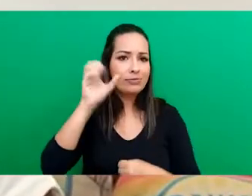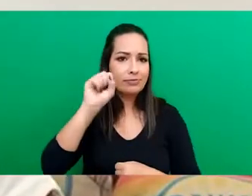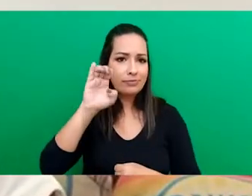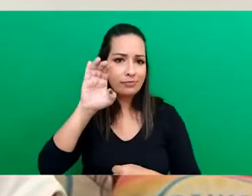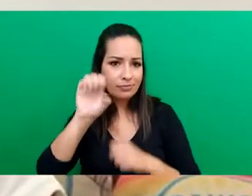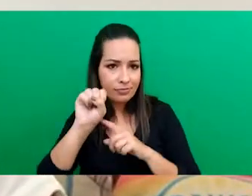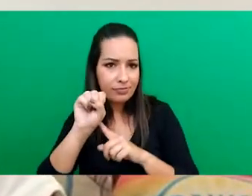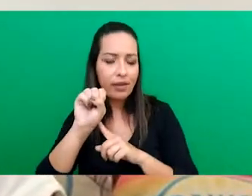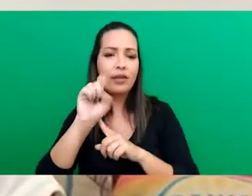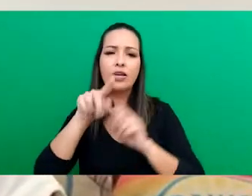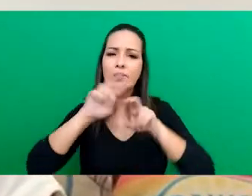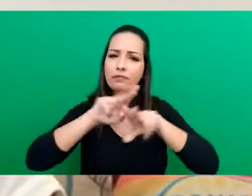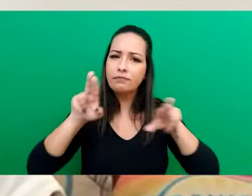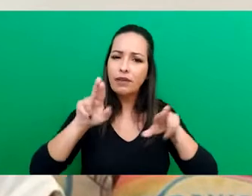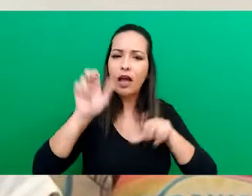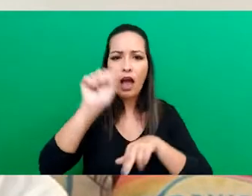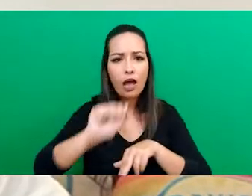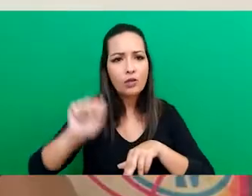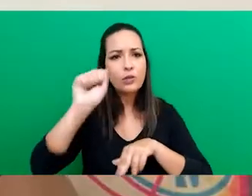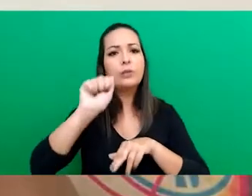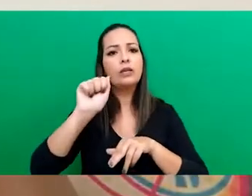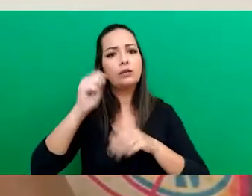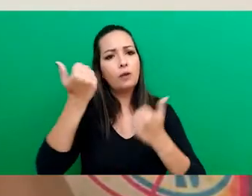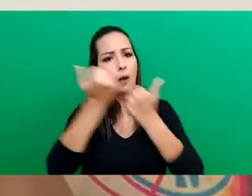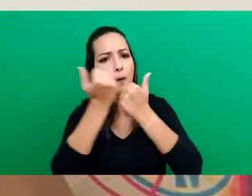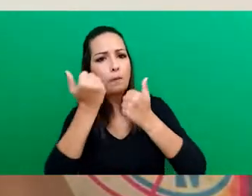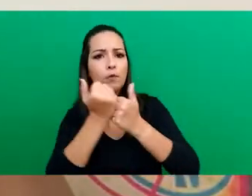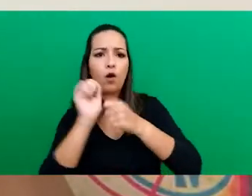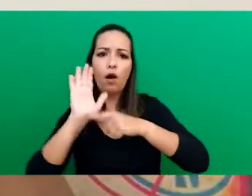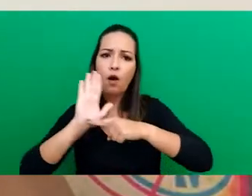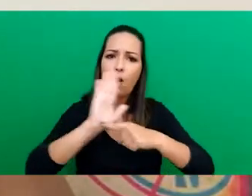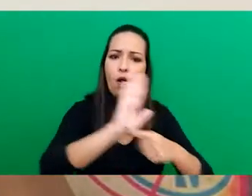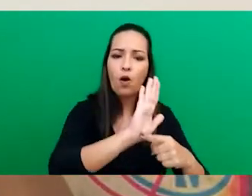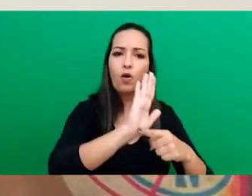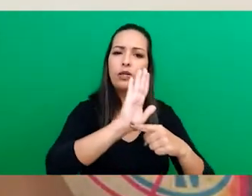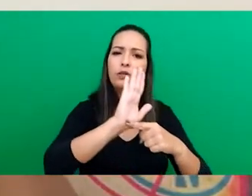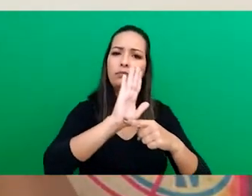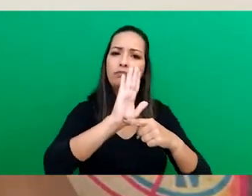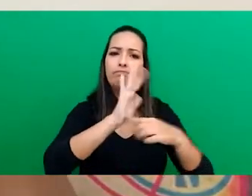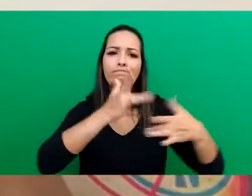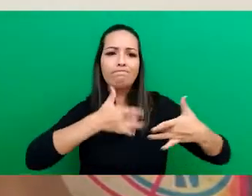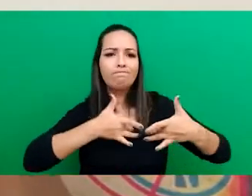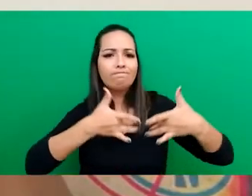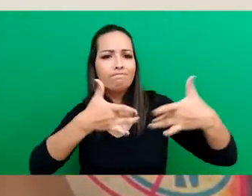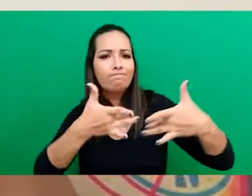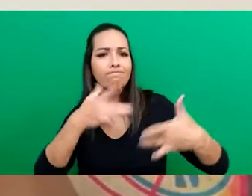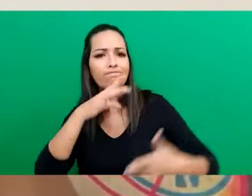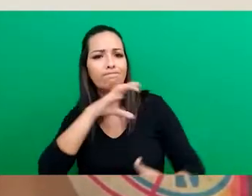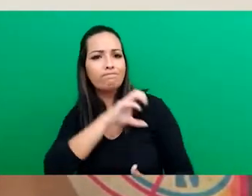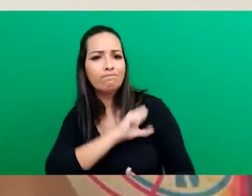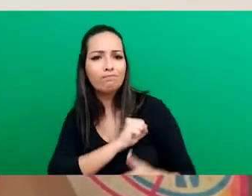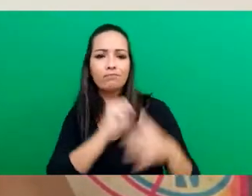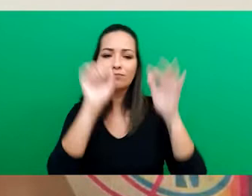muito, também está ajudando muito nesse sentido. Apoiando, ajudando, trazendo o amor,